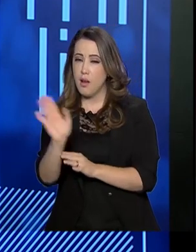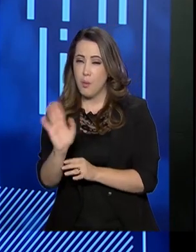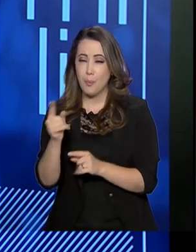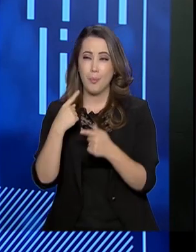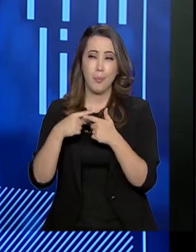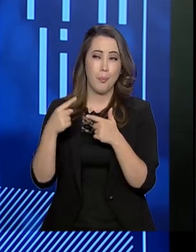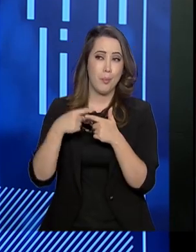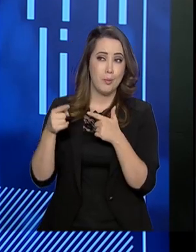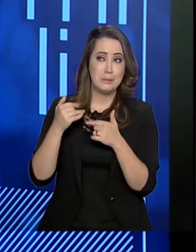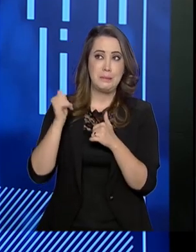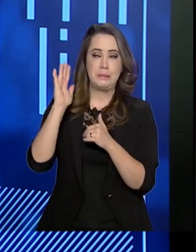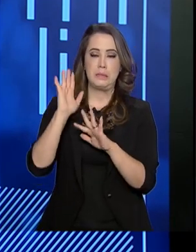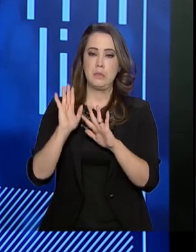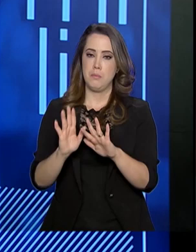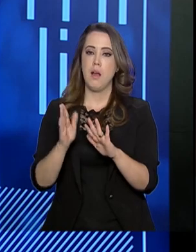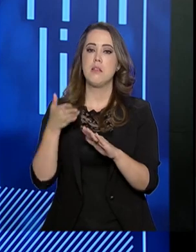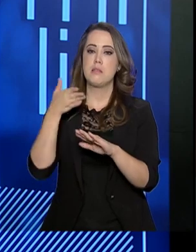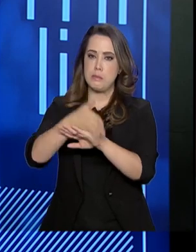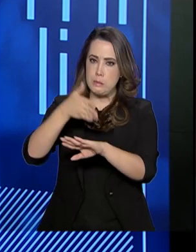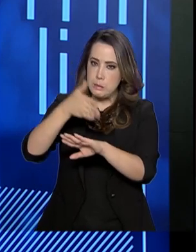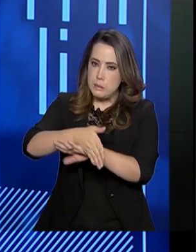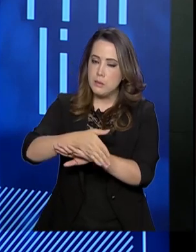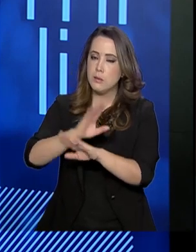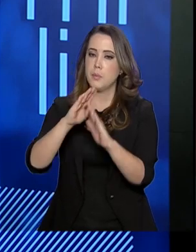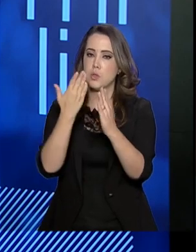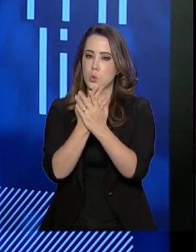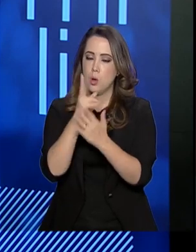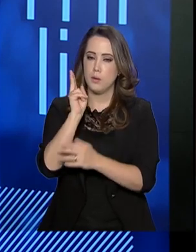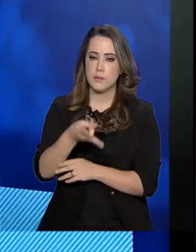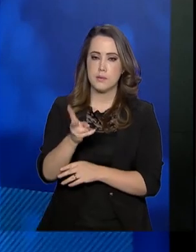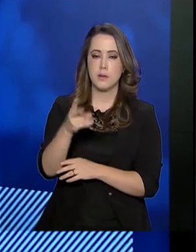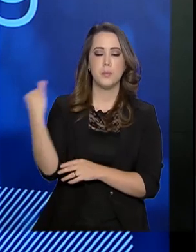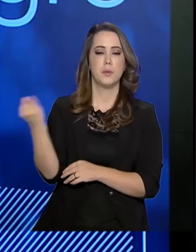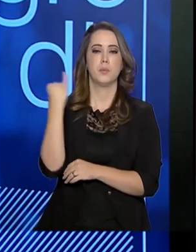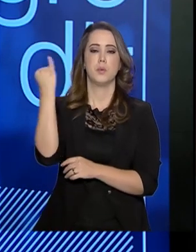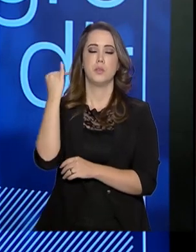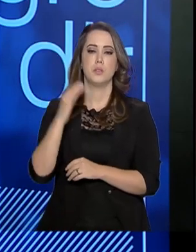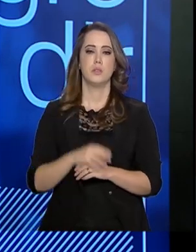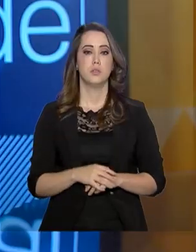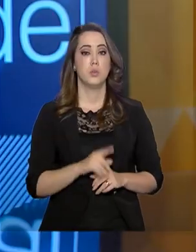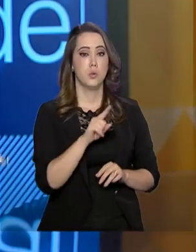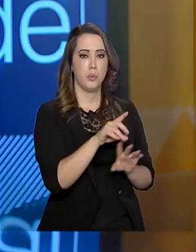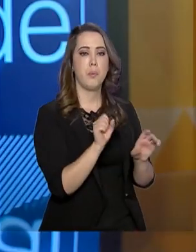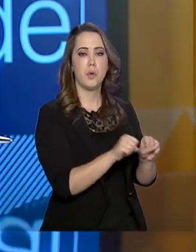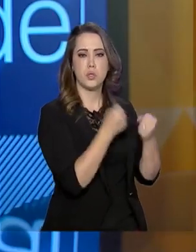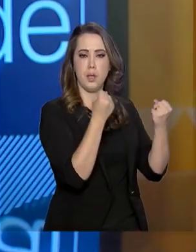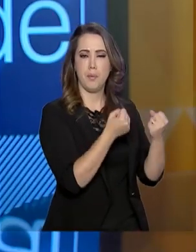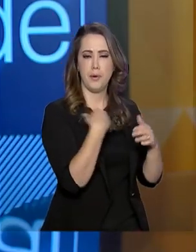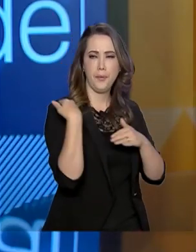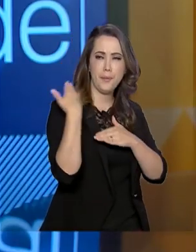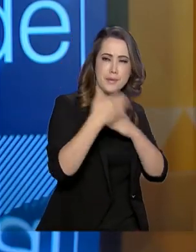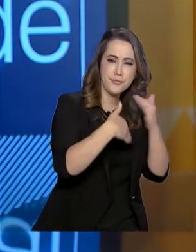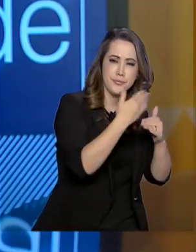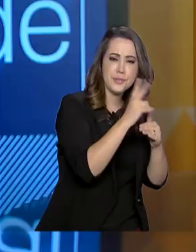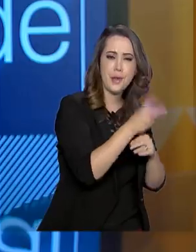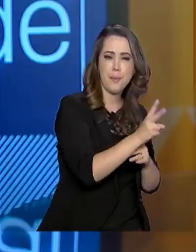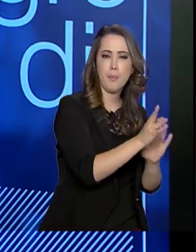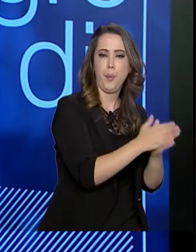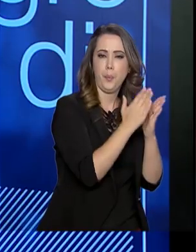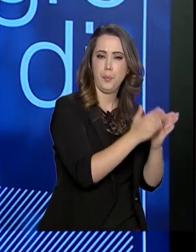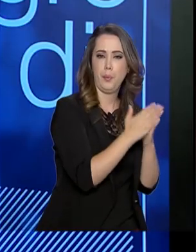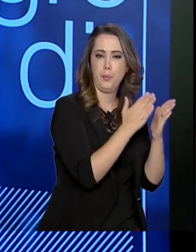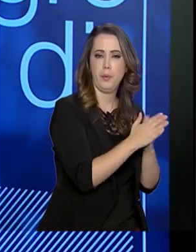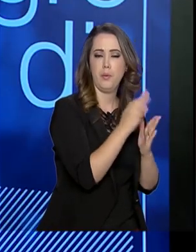complexo. Mas a presença na escola é muito importante. Quer dizer, a família quando isso... Porque pode romper com esse ciclo de pobreza no futuro, né? Com certeza,